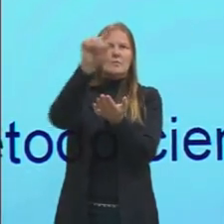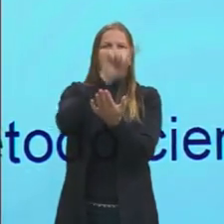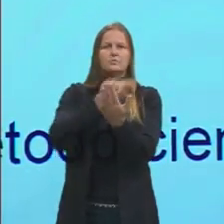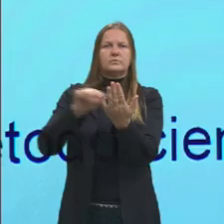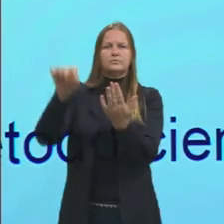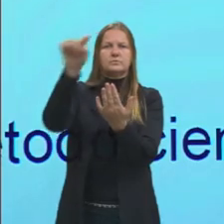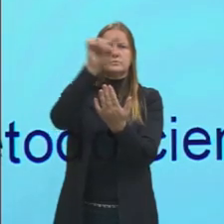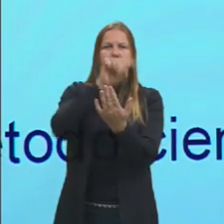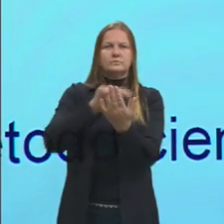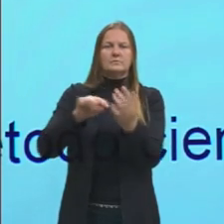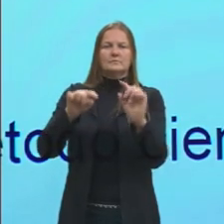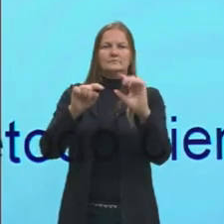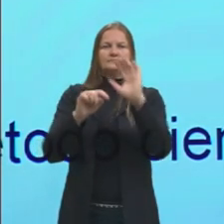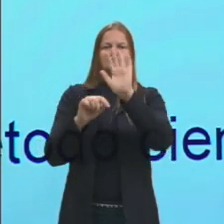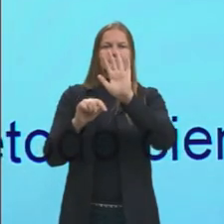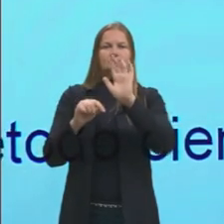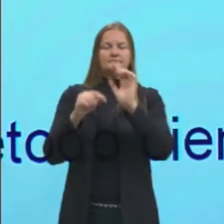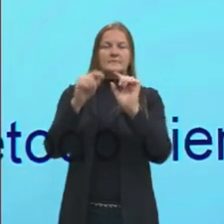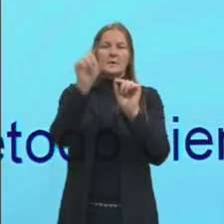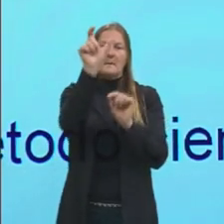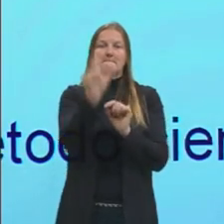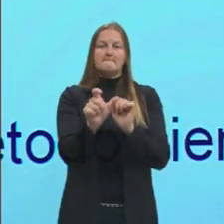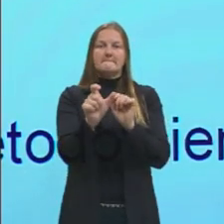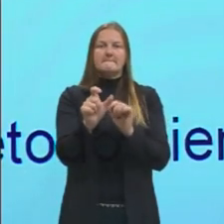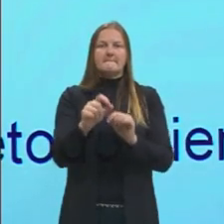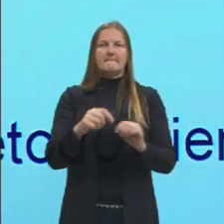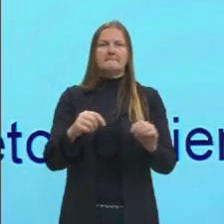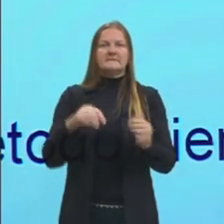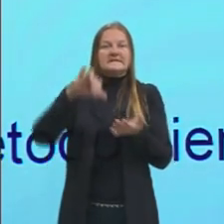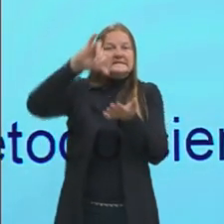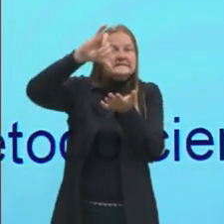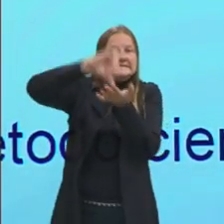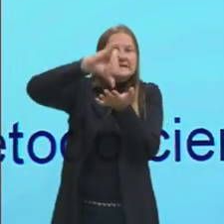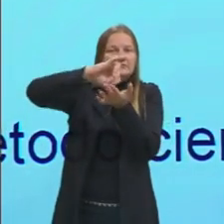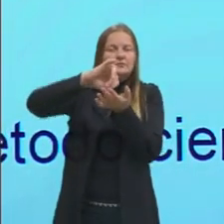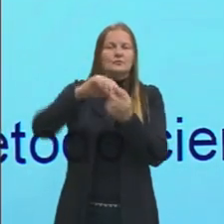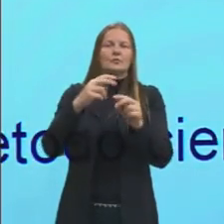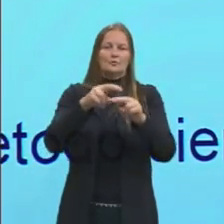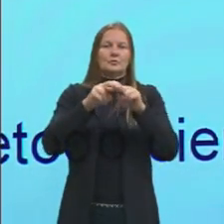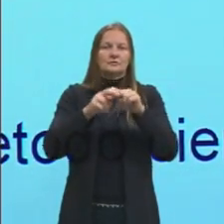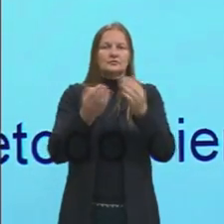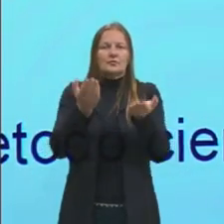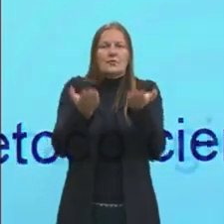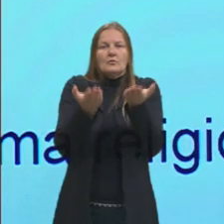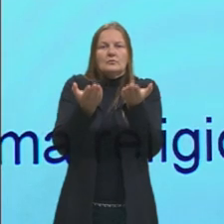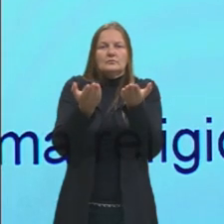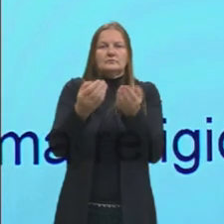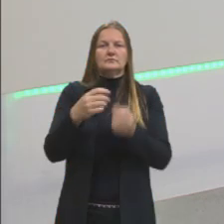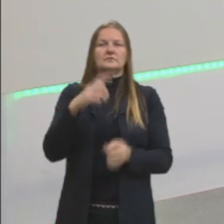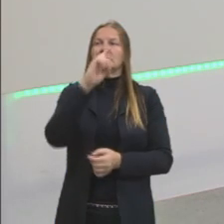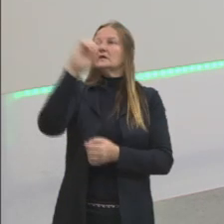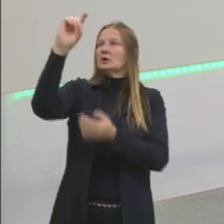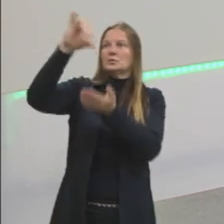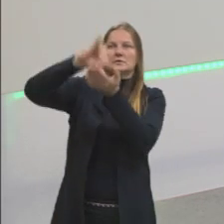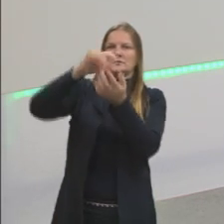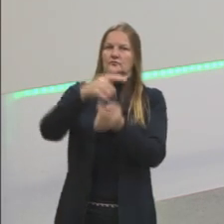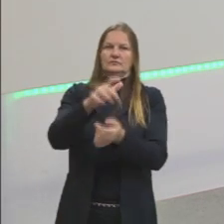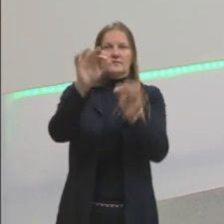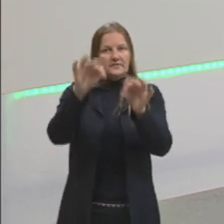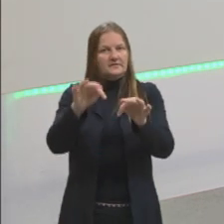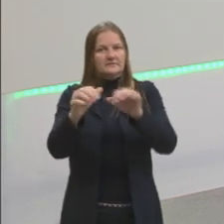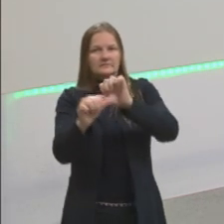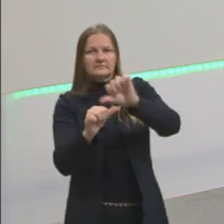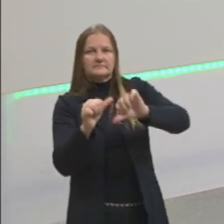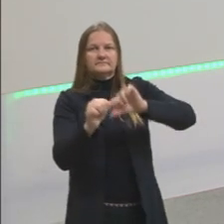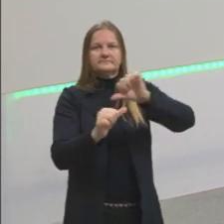quadrado. O ser humano significa em posição central agora, e não mais o teocentrismo, como era na Idade Média. Junto com